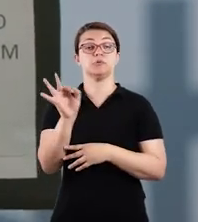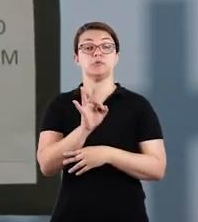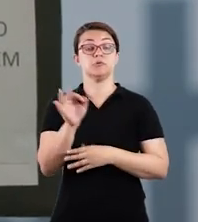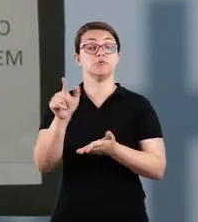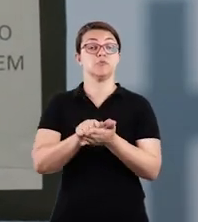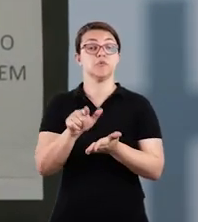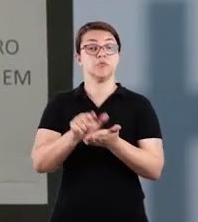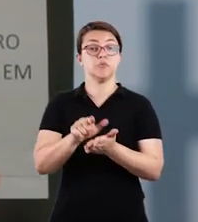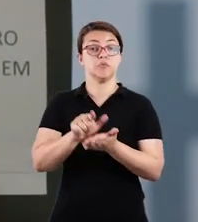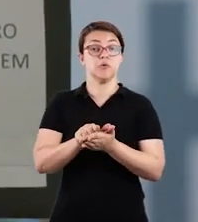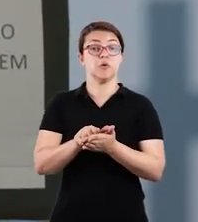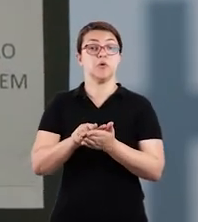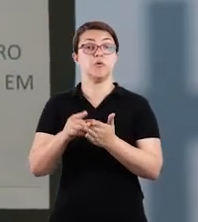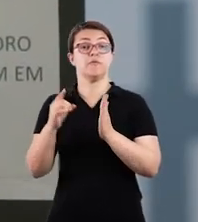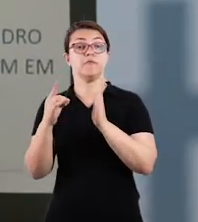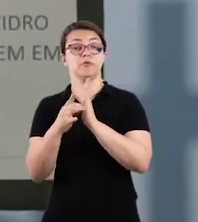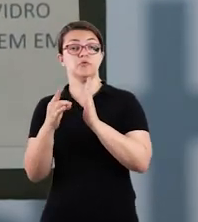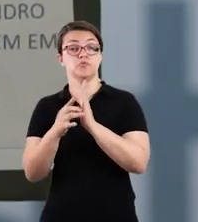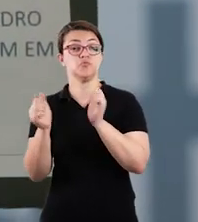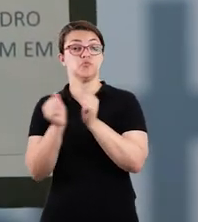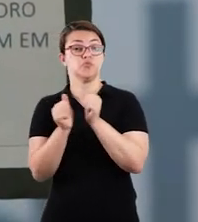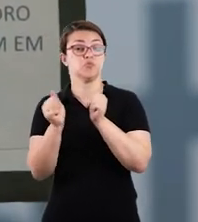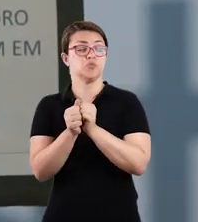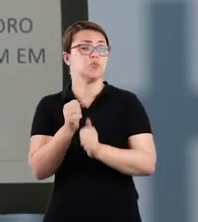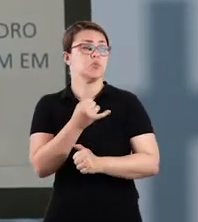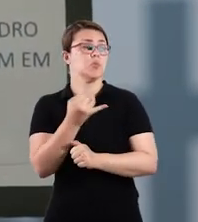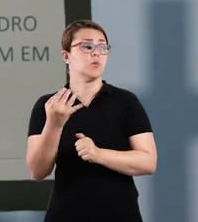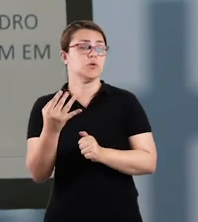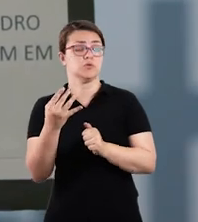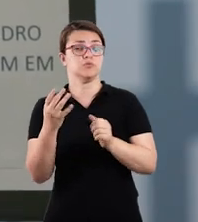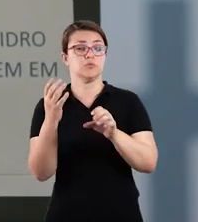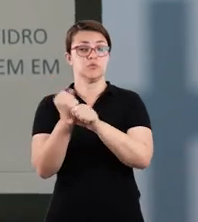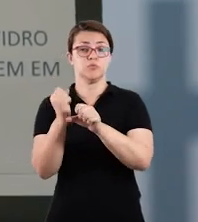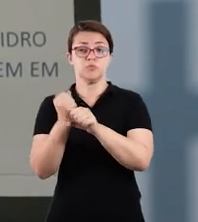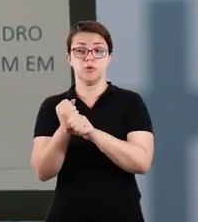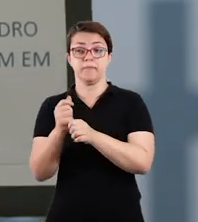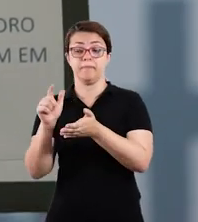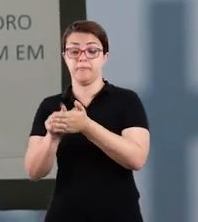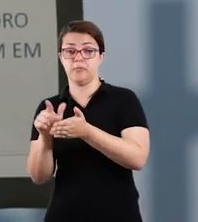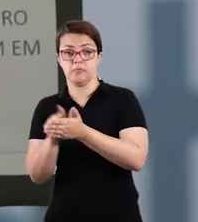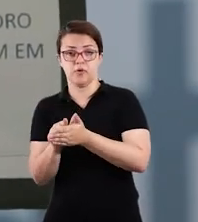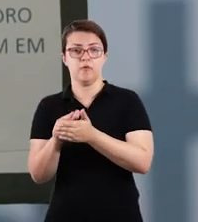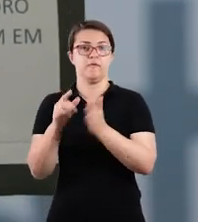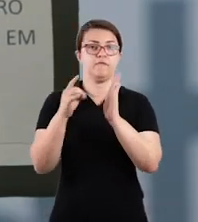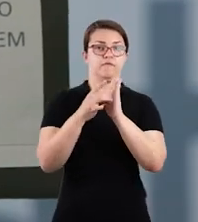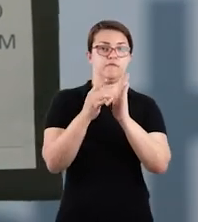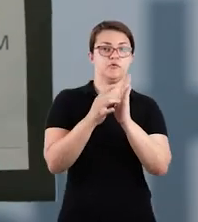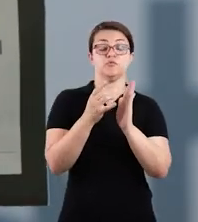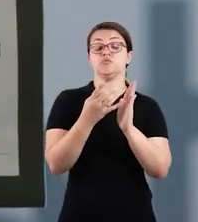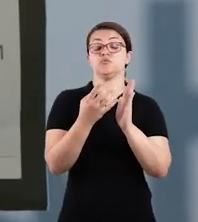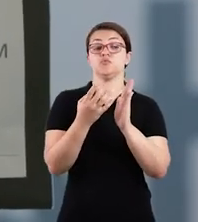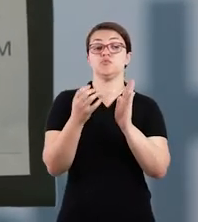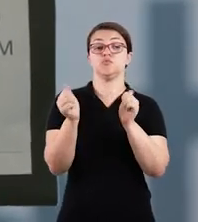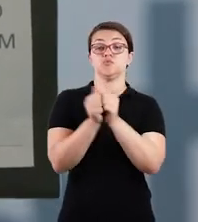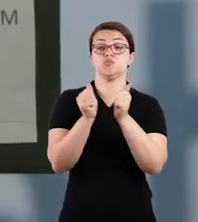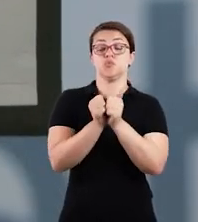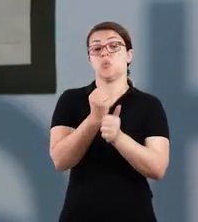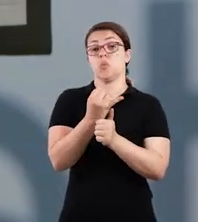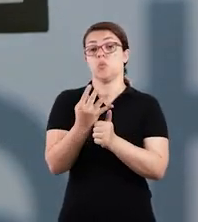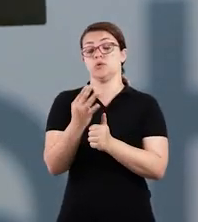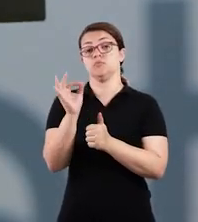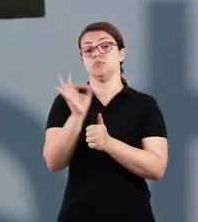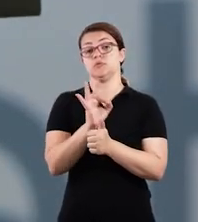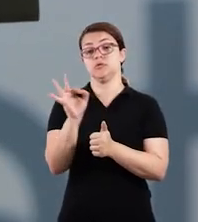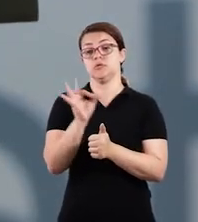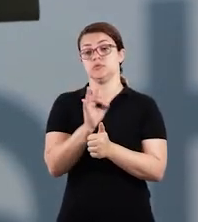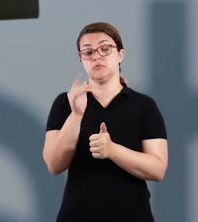reciclagem do papel e vidro juntos? Então, vocês vão juntar o papel e o vidro juntos e ver quantos porcentos dá.